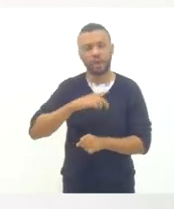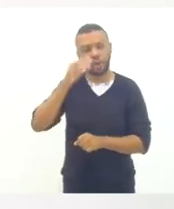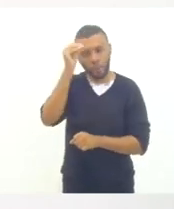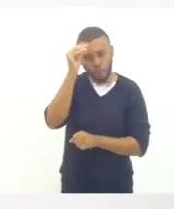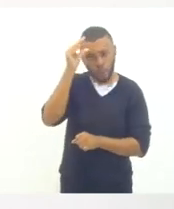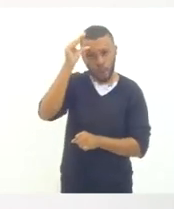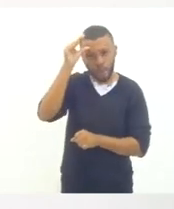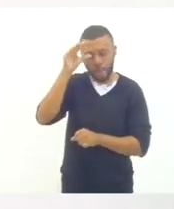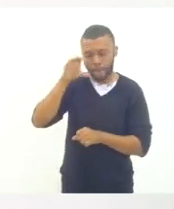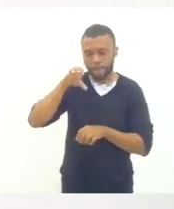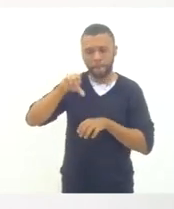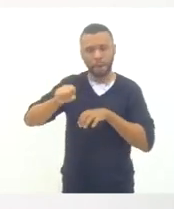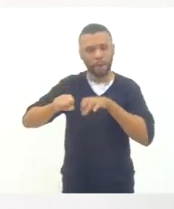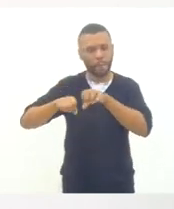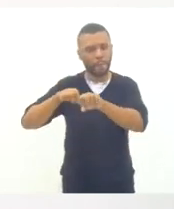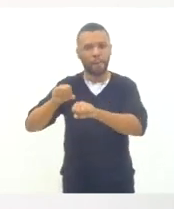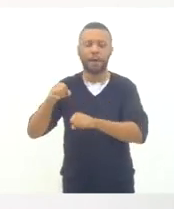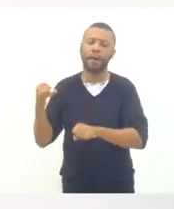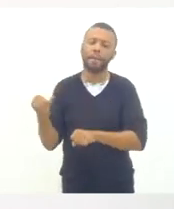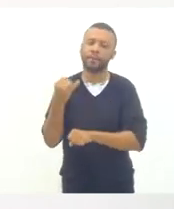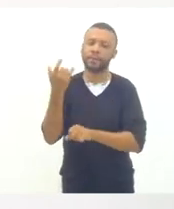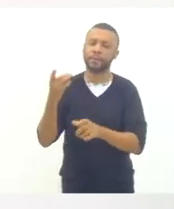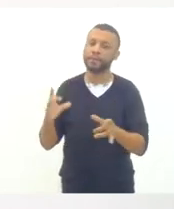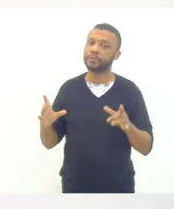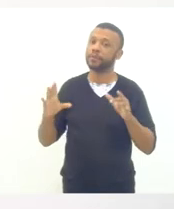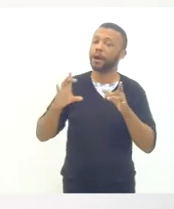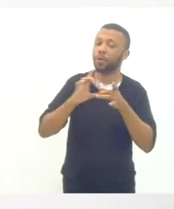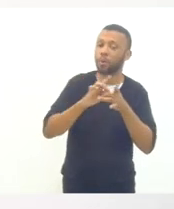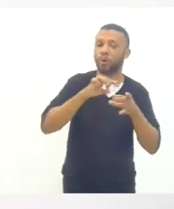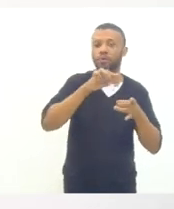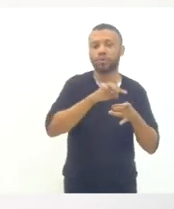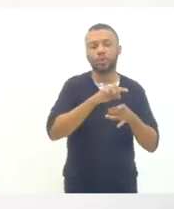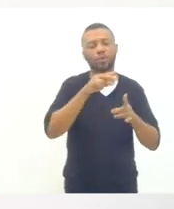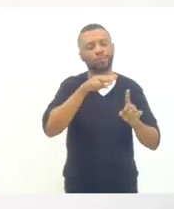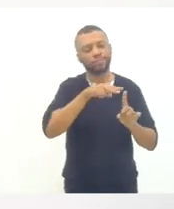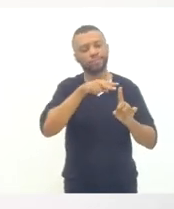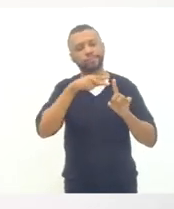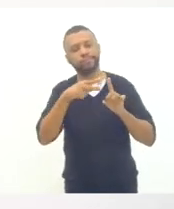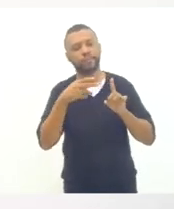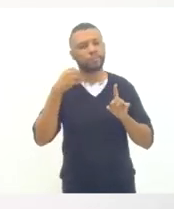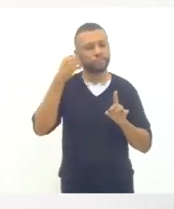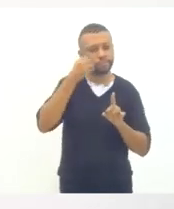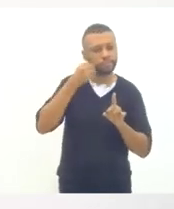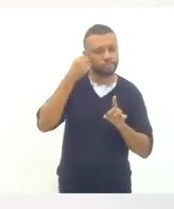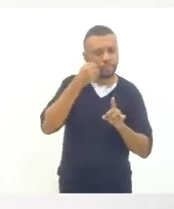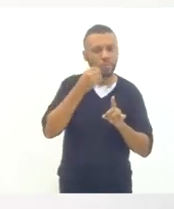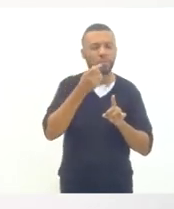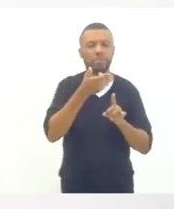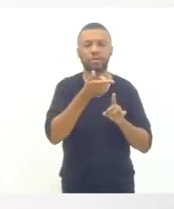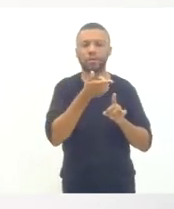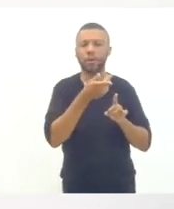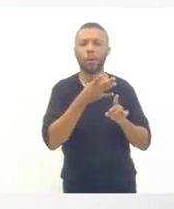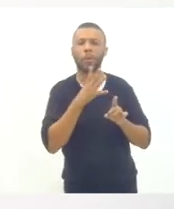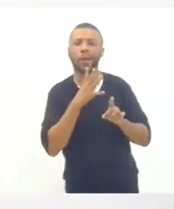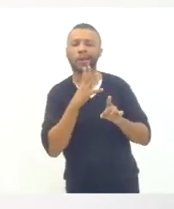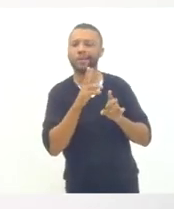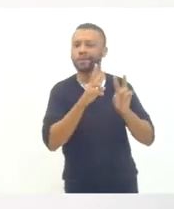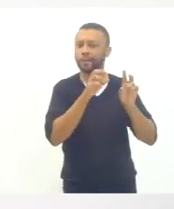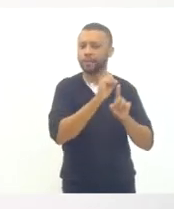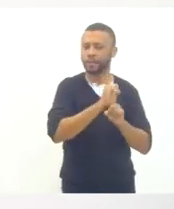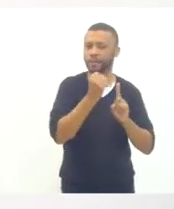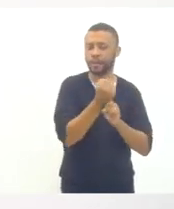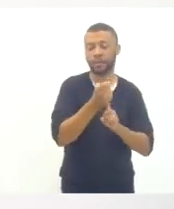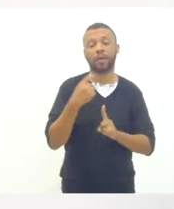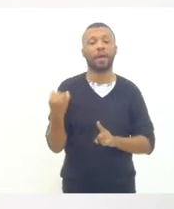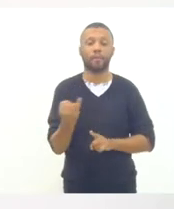fundamentais para a sua visão de mundo para o seu conhecimento da sociedade então estamos imbuídos nesse esforço acreditamos na importância desse grupo de